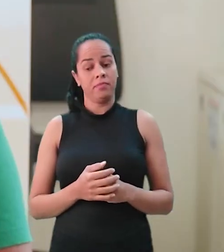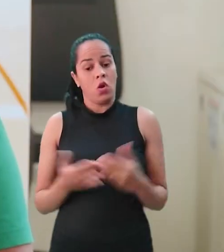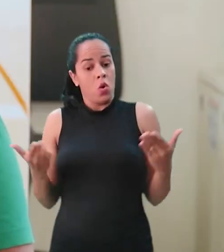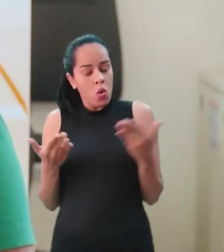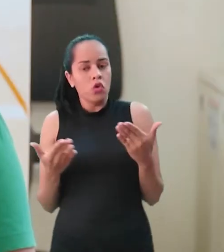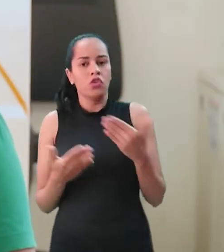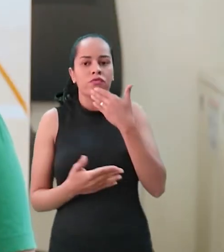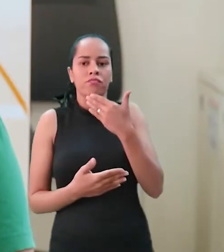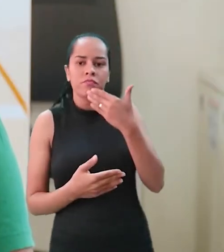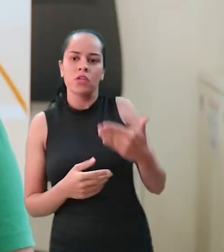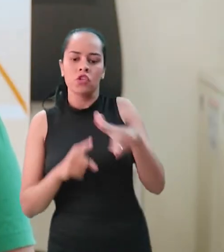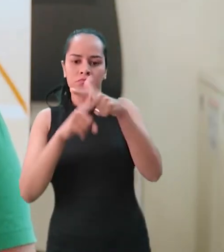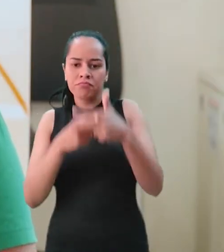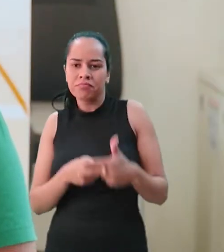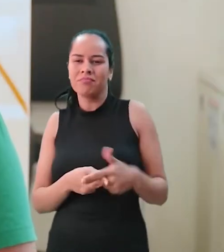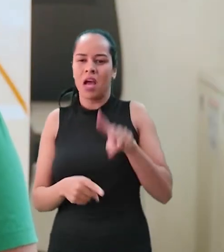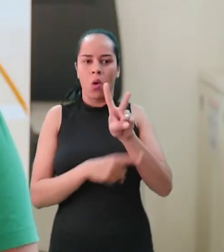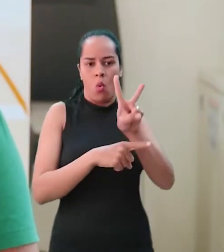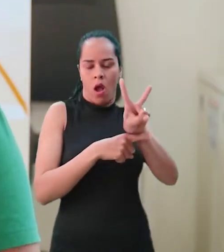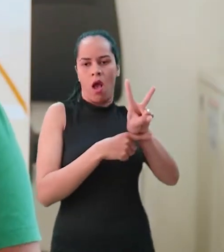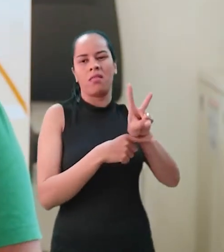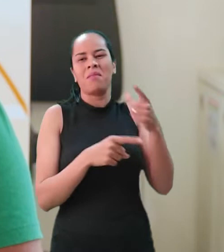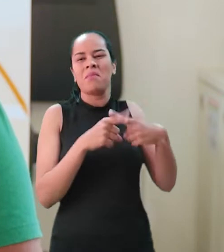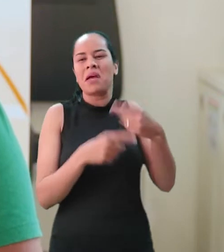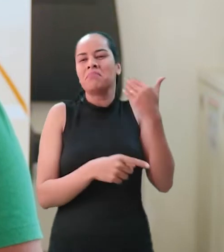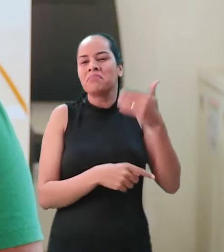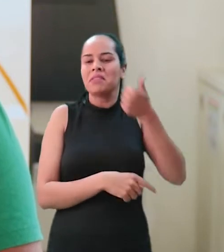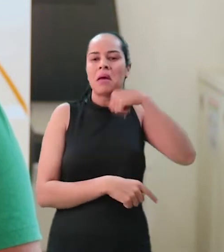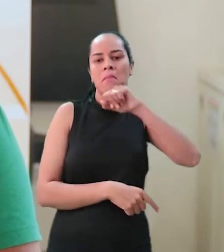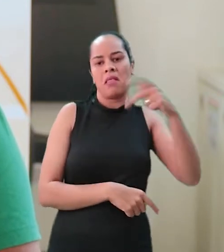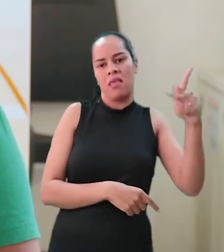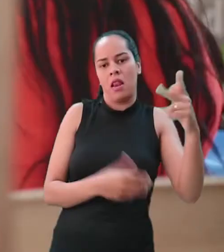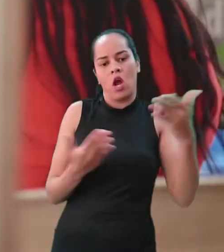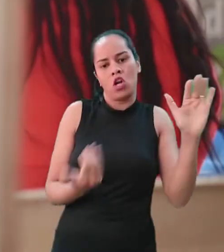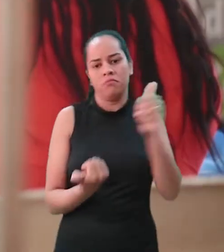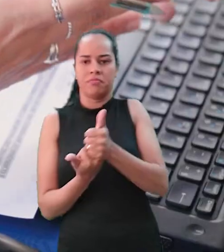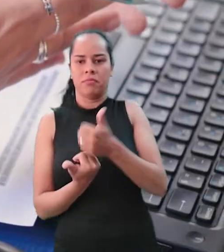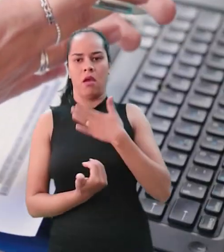Eu vim regularizar a guarda do meu filho, que não estava na minha mão, estava na mão da mãe.